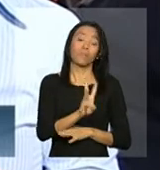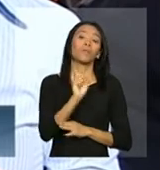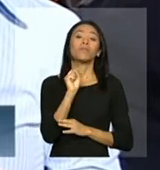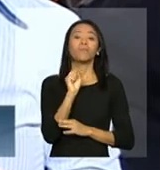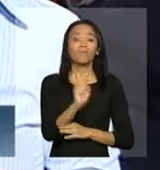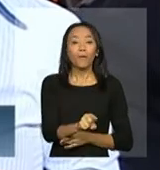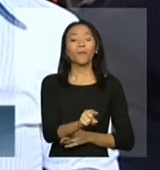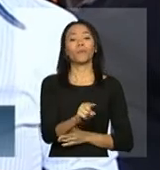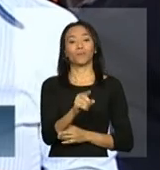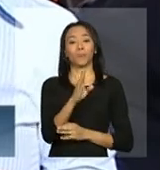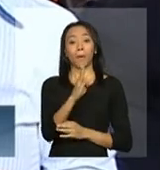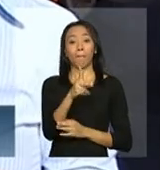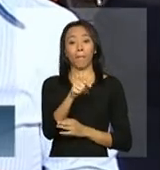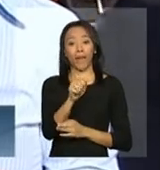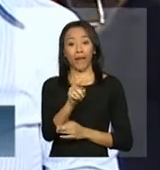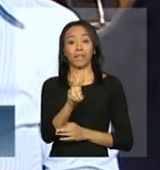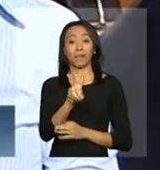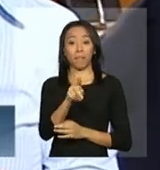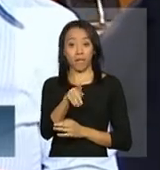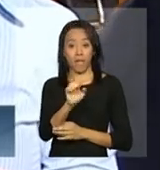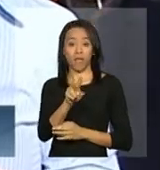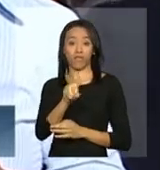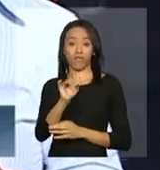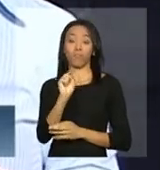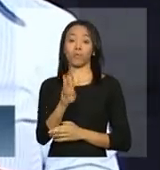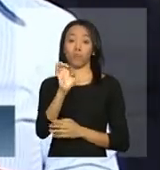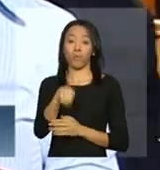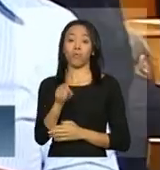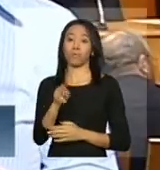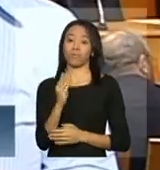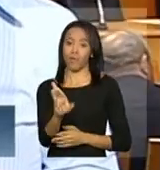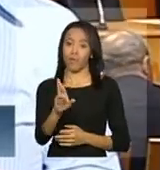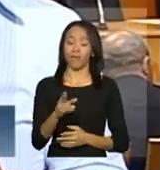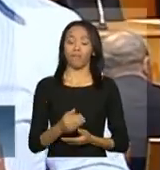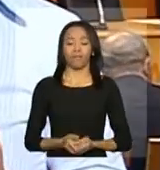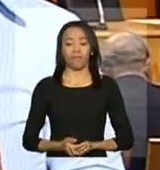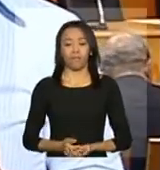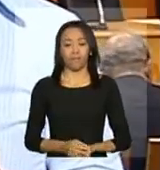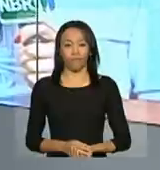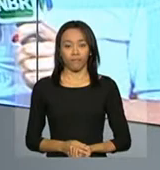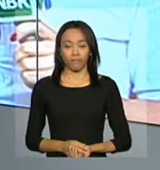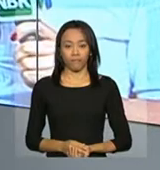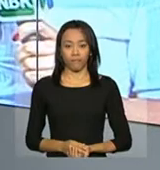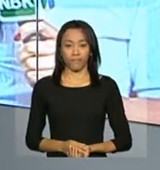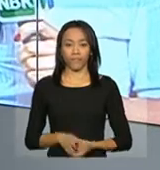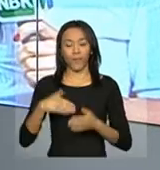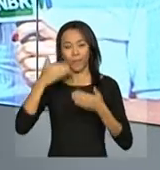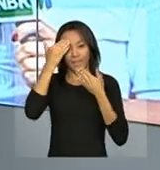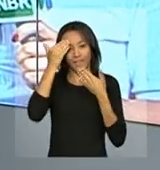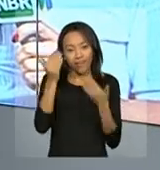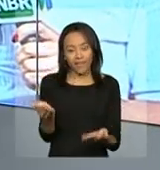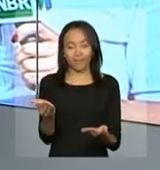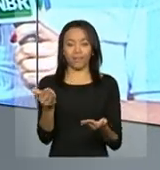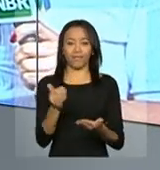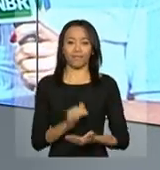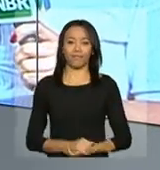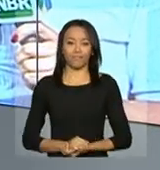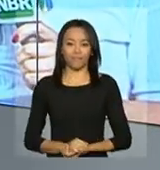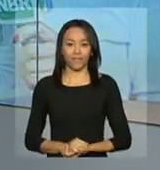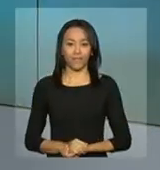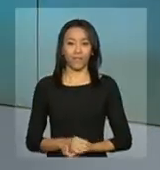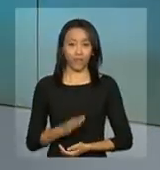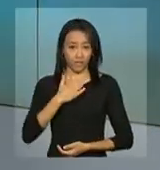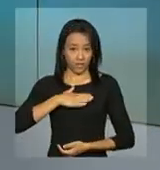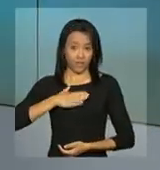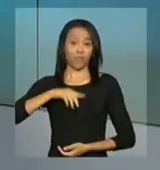.paradapelavida.com.br. Lúcia. Obrigada, Daniela. E